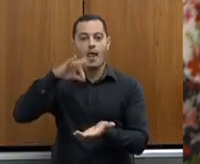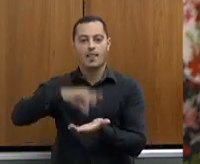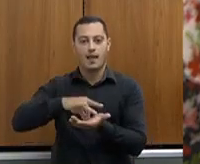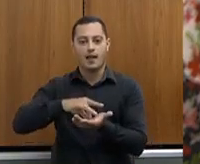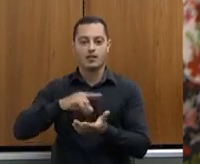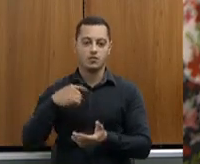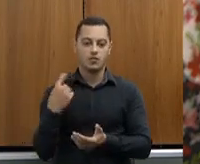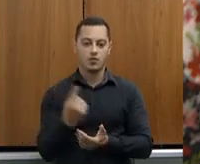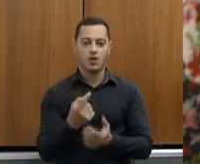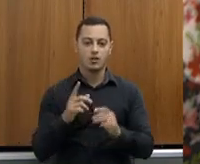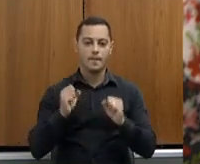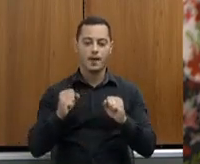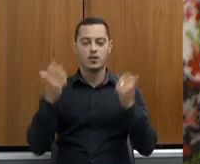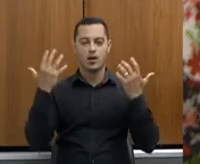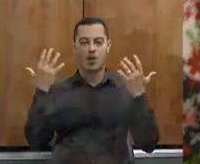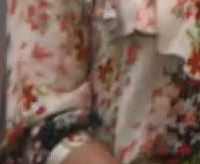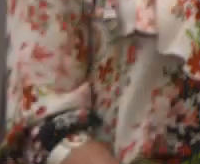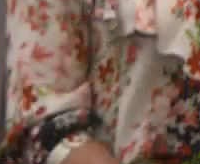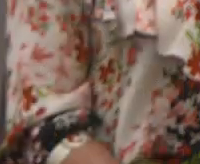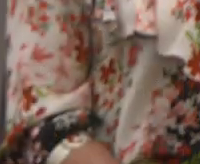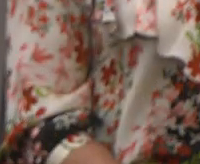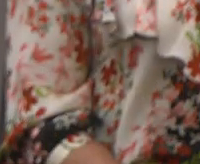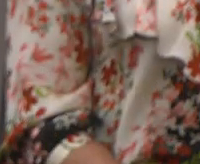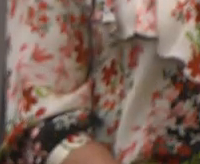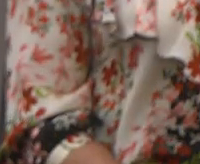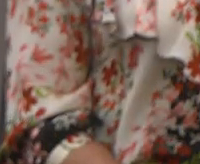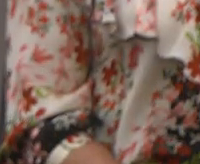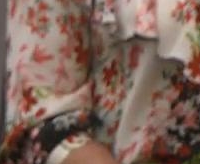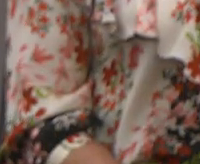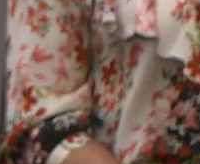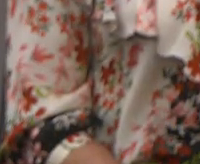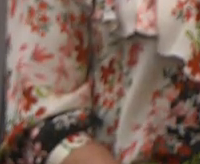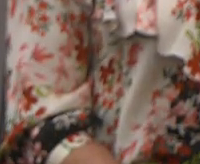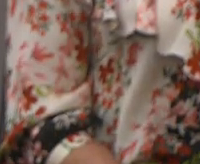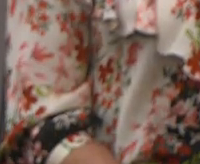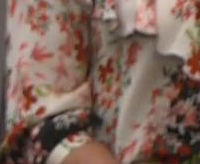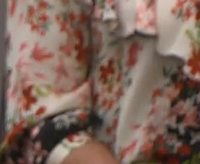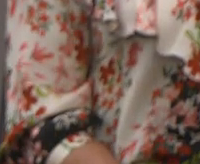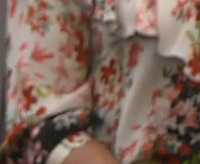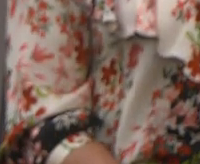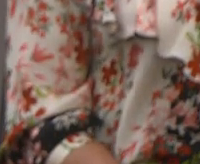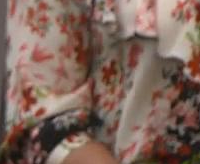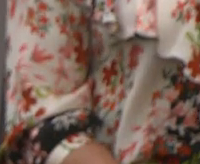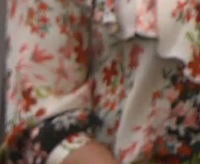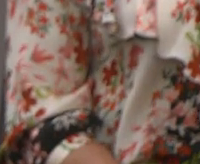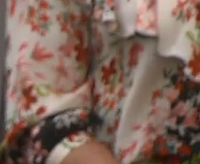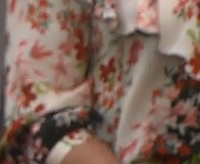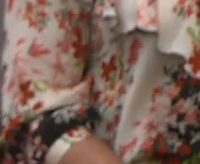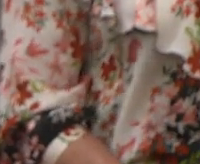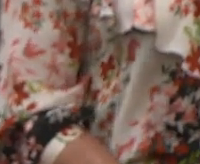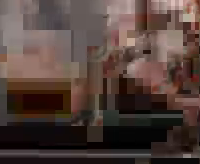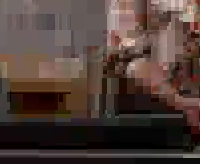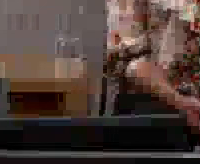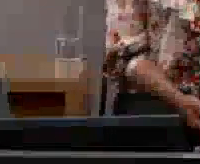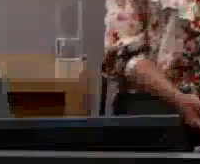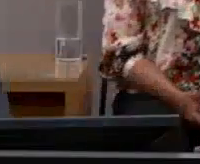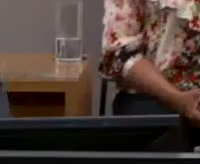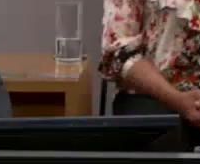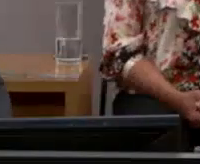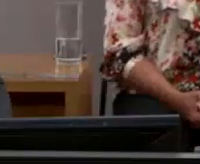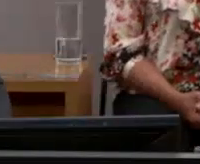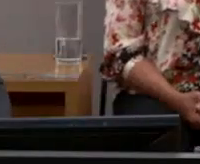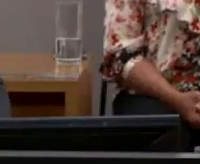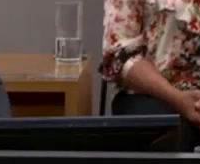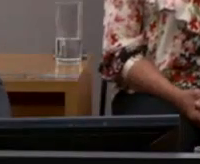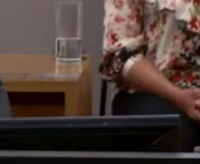já pode realmente comemorar, se Deus quiser. Pode passar. Dados do setor agropecuário, para encerrar, o valor